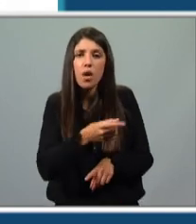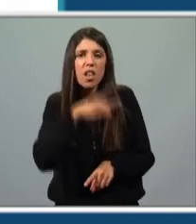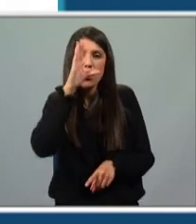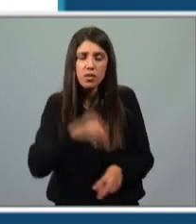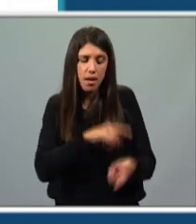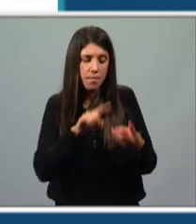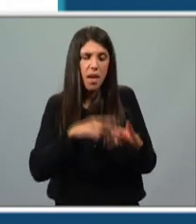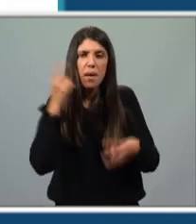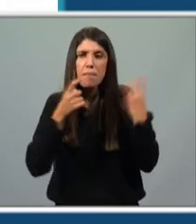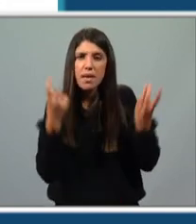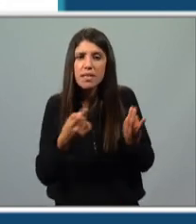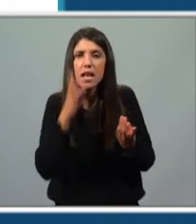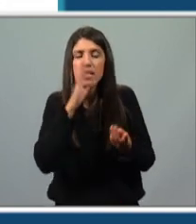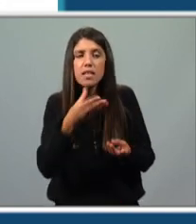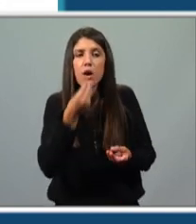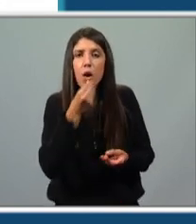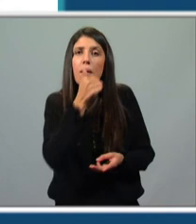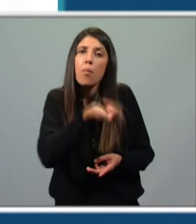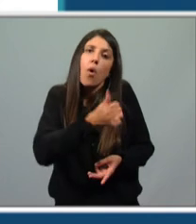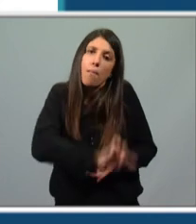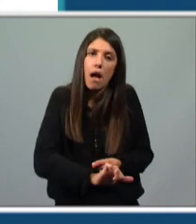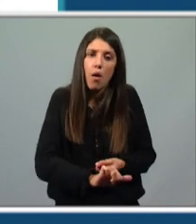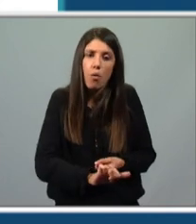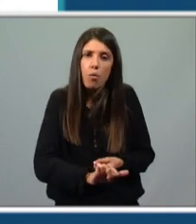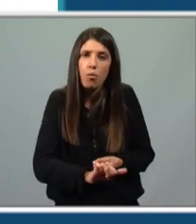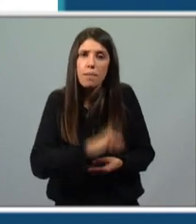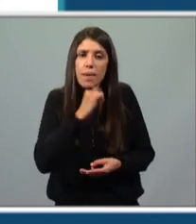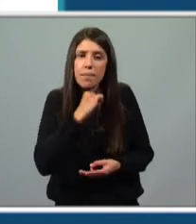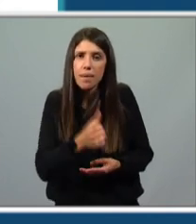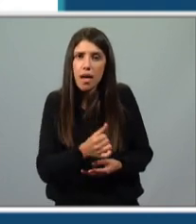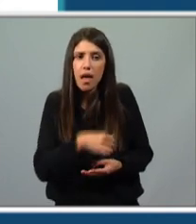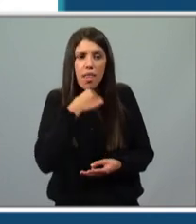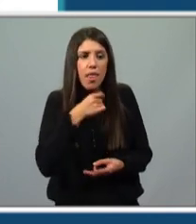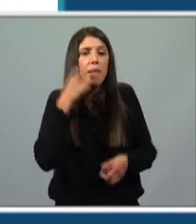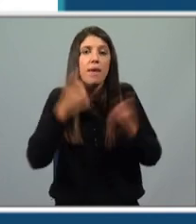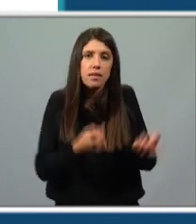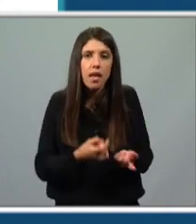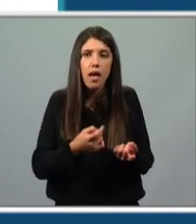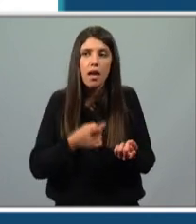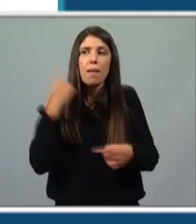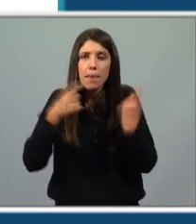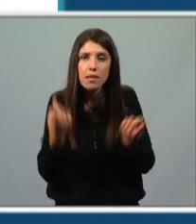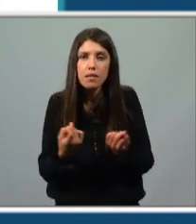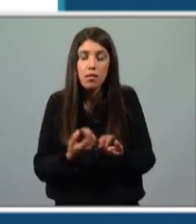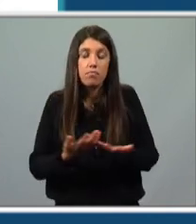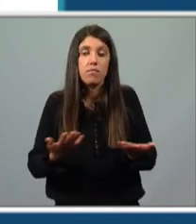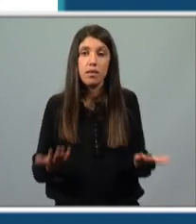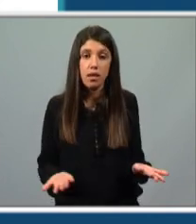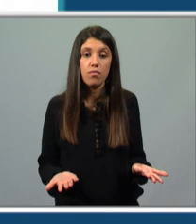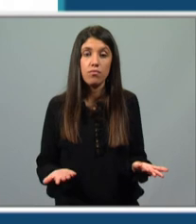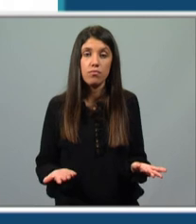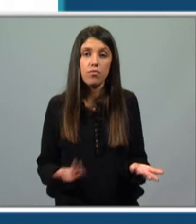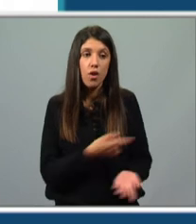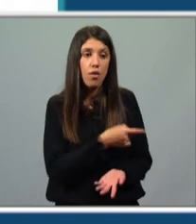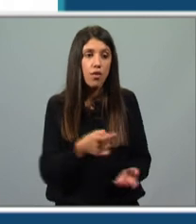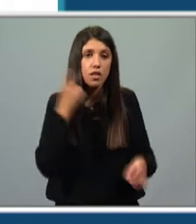Não pensaram ainda se o que comem é bom ou mau. Estão sempre a dizer que vão pensar. Então, é porque